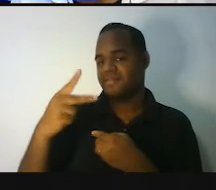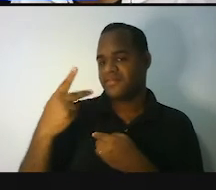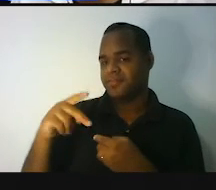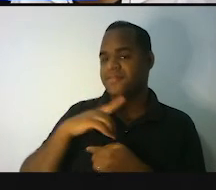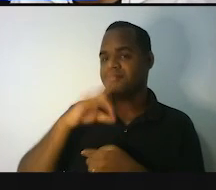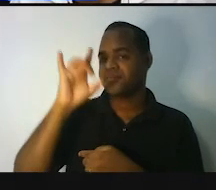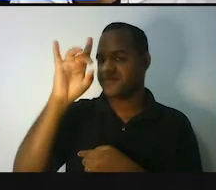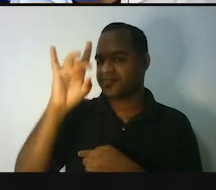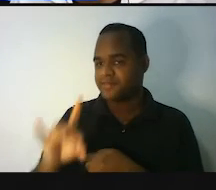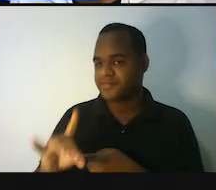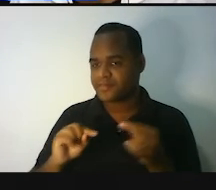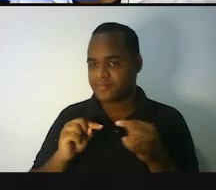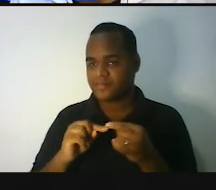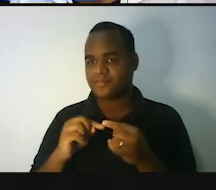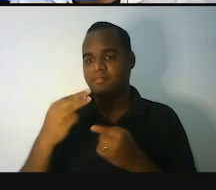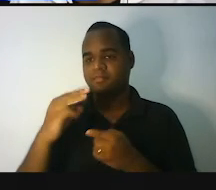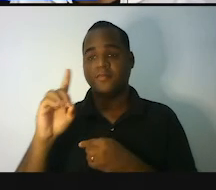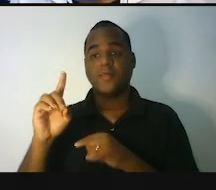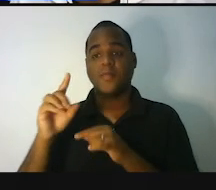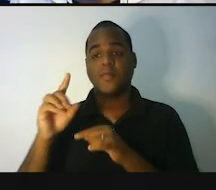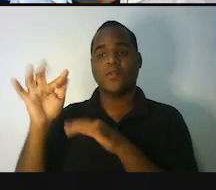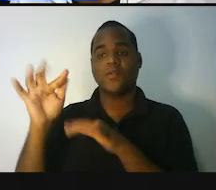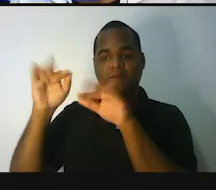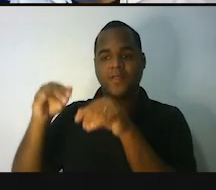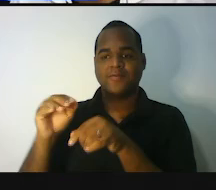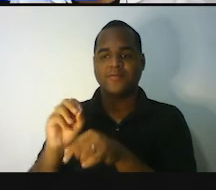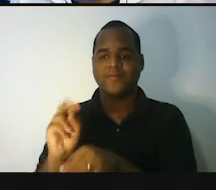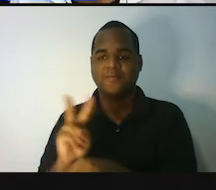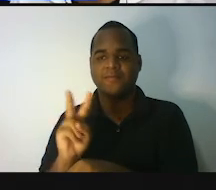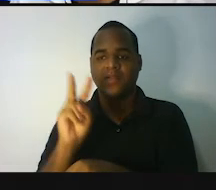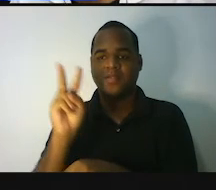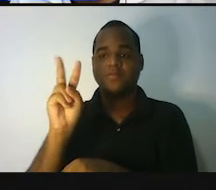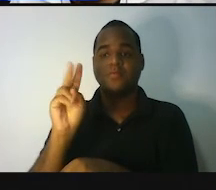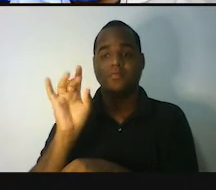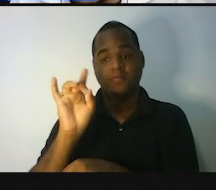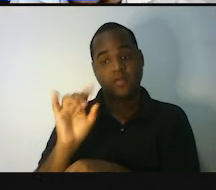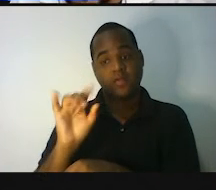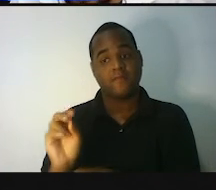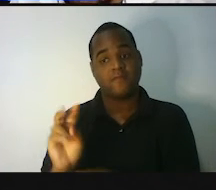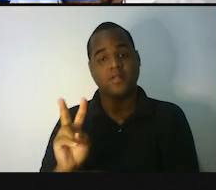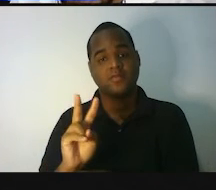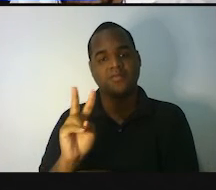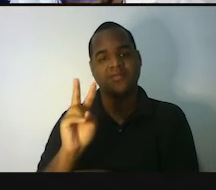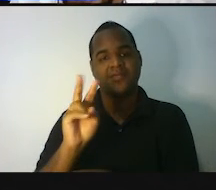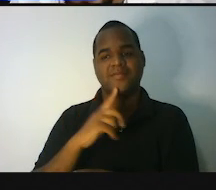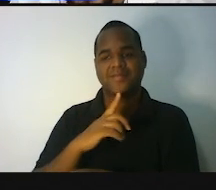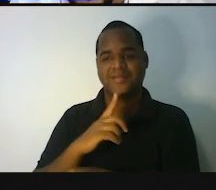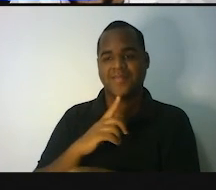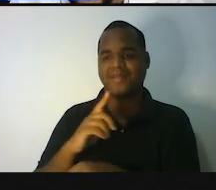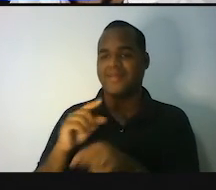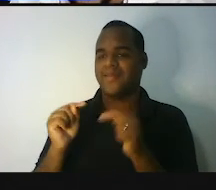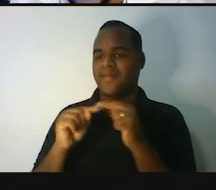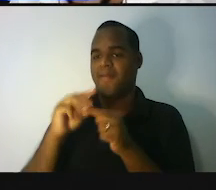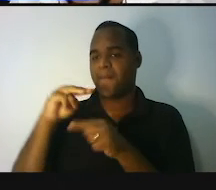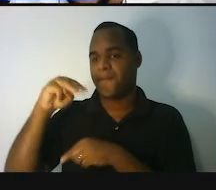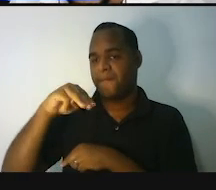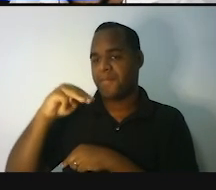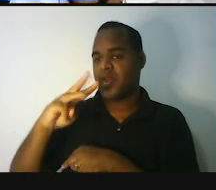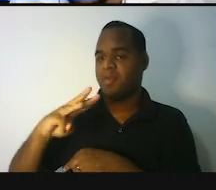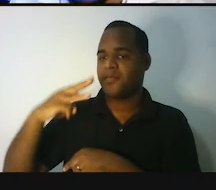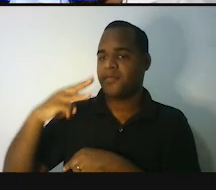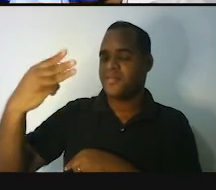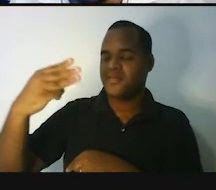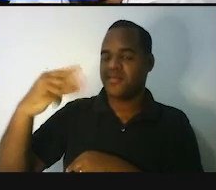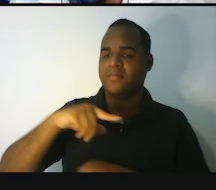cúbico, tá? E aqui na última coluna tem os valores, todos os valores, ó, em